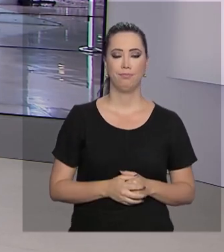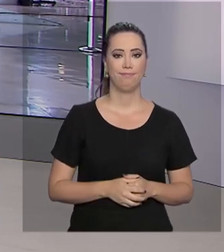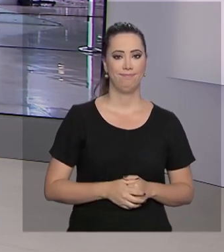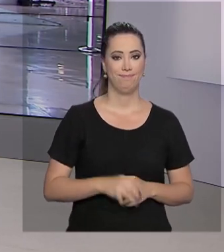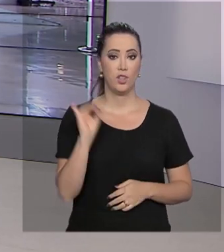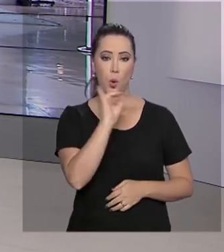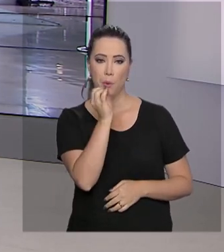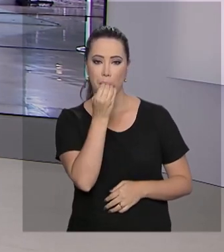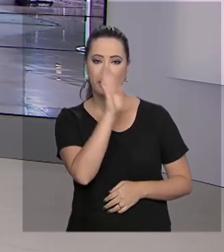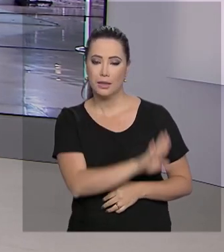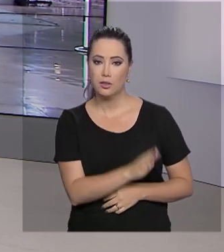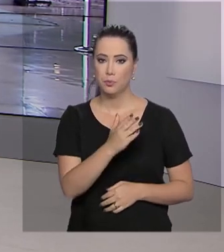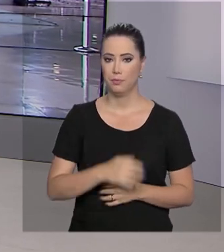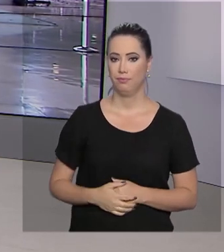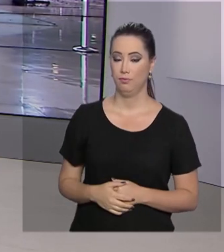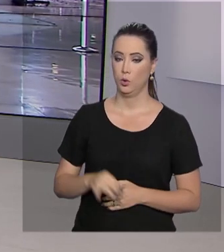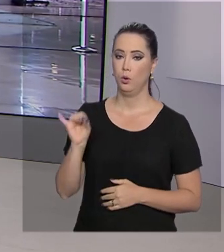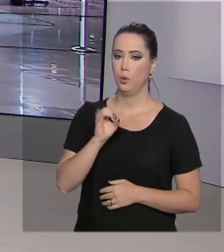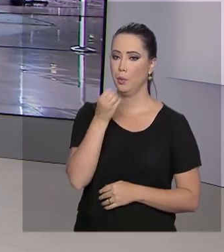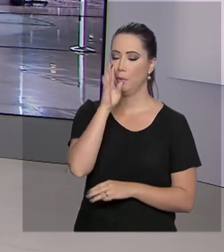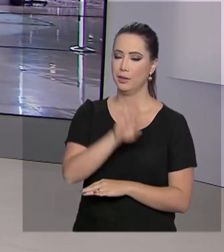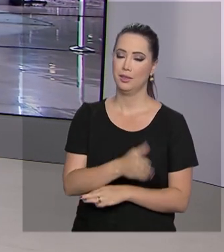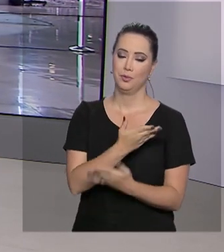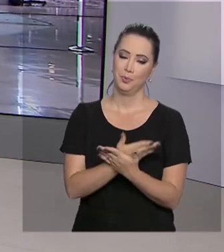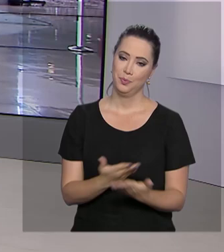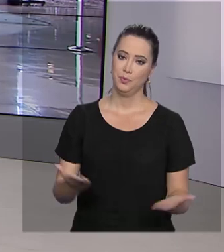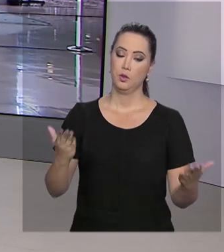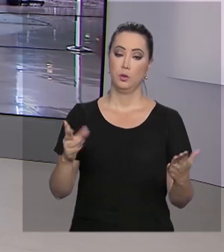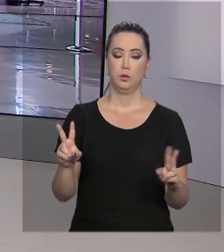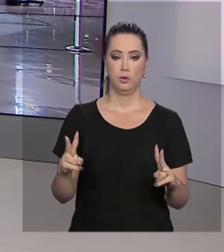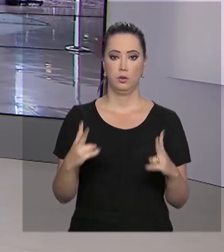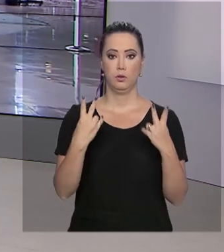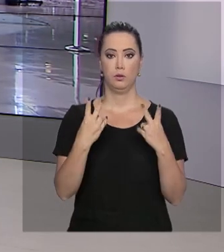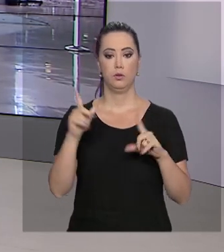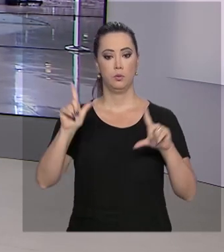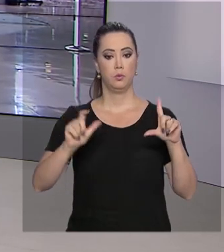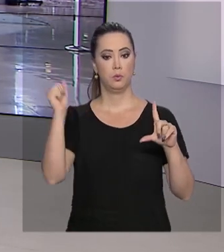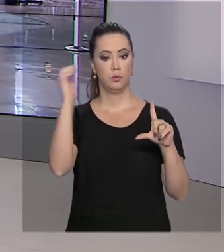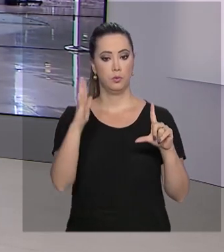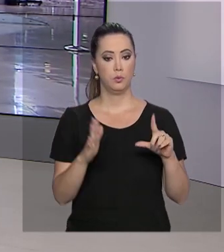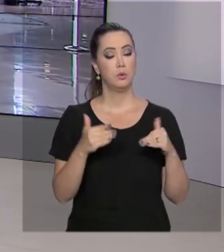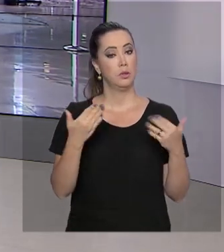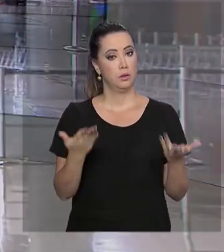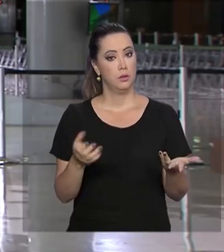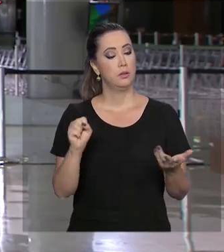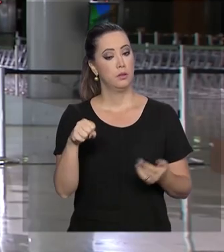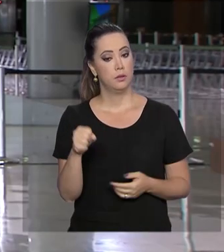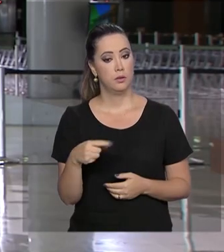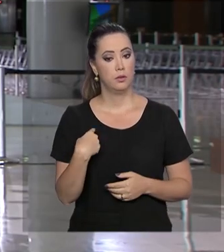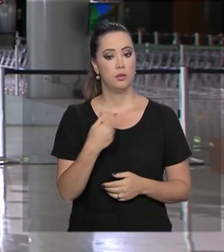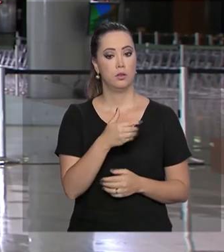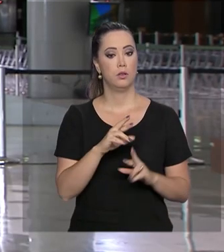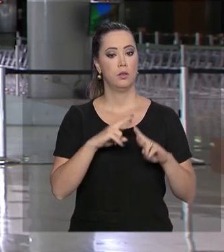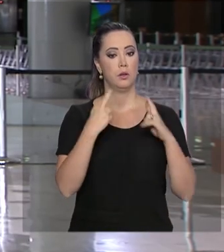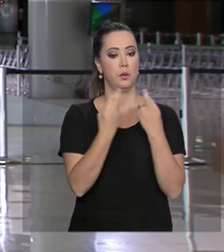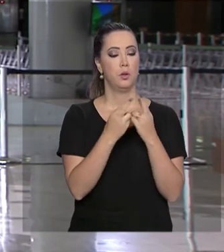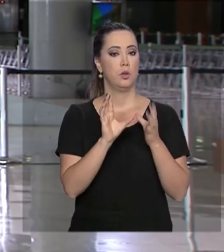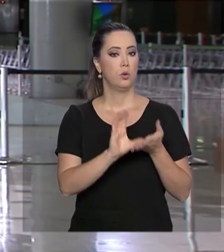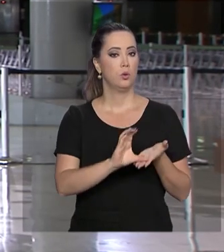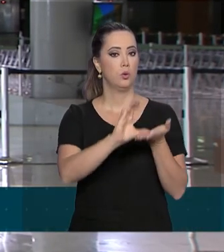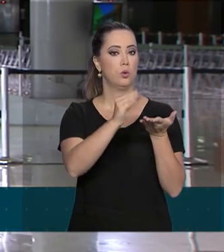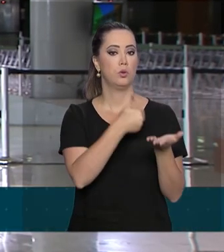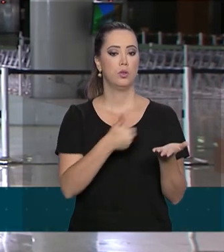Oi, Luciana, boa tarde. Boa tarde, Roberto. Boa tarde para você que acompanha a TV Brasil. É isso mesmo. A reunião do Conselho de Governo está